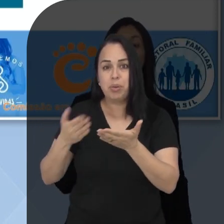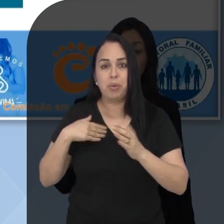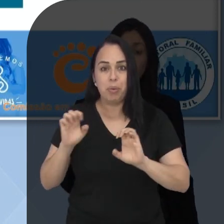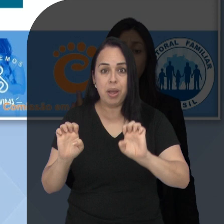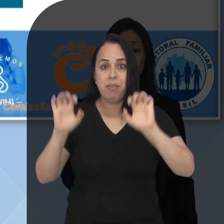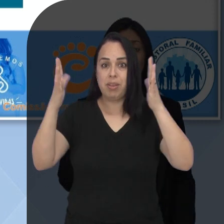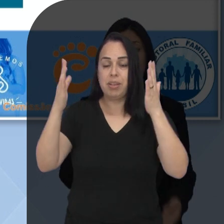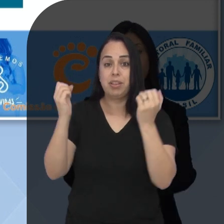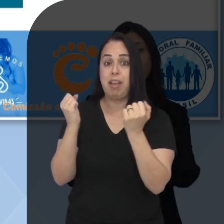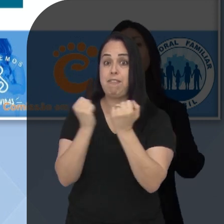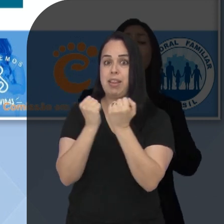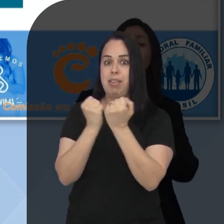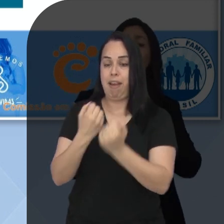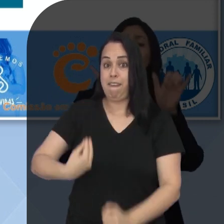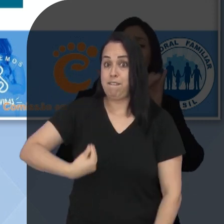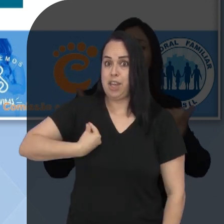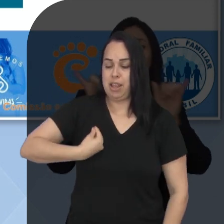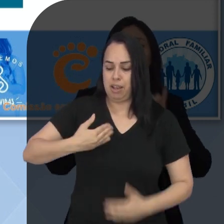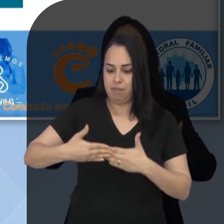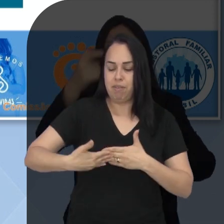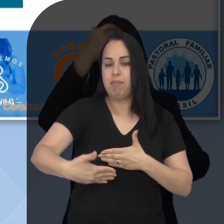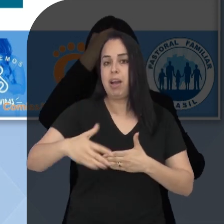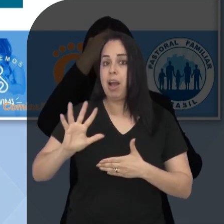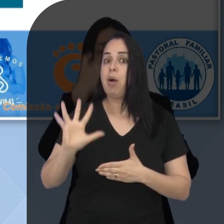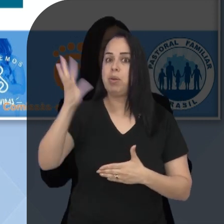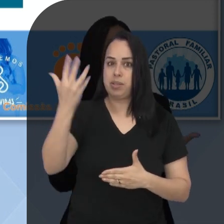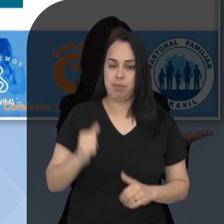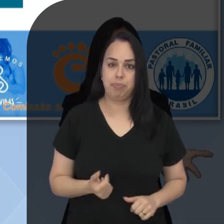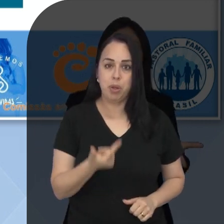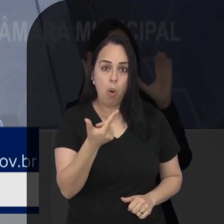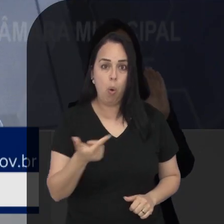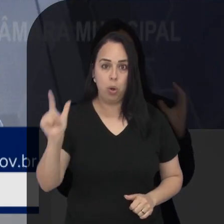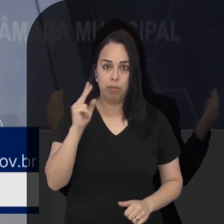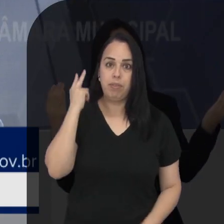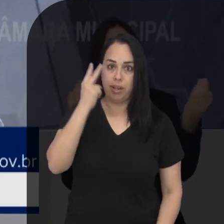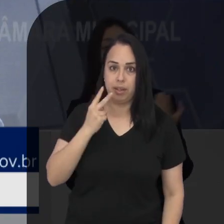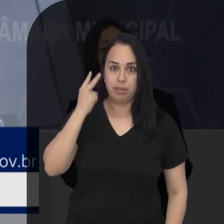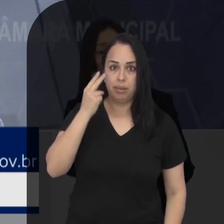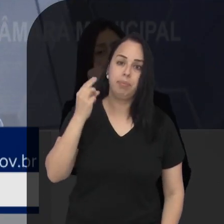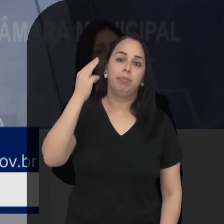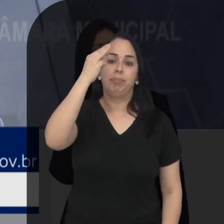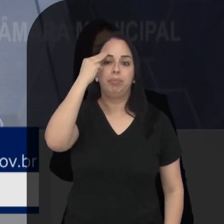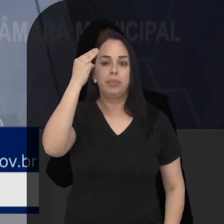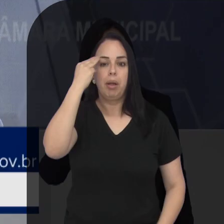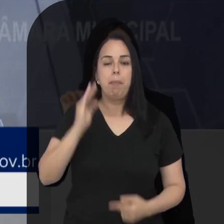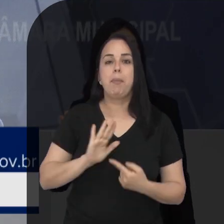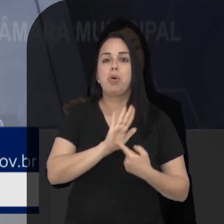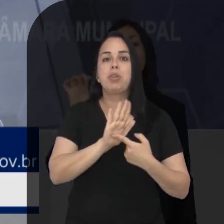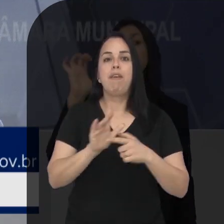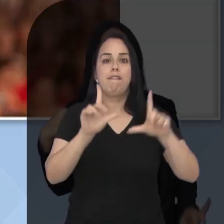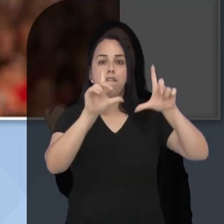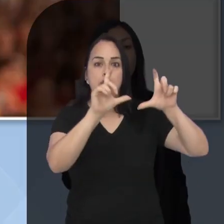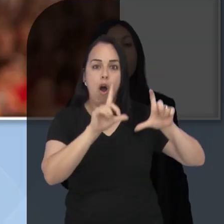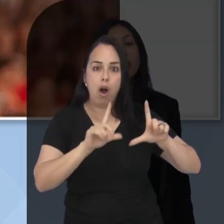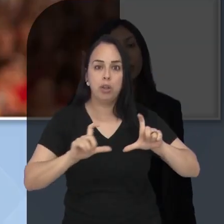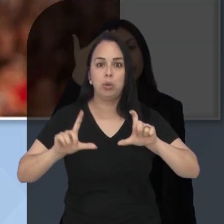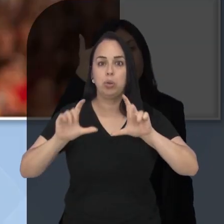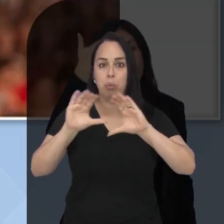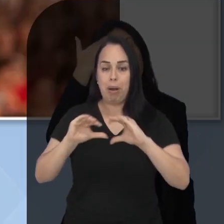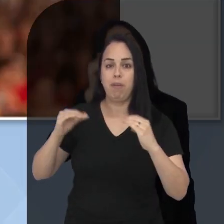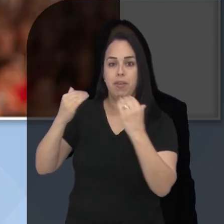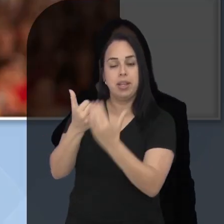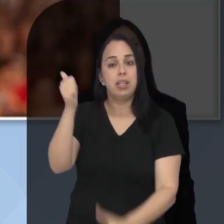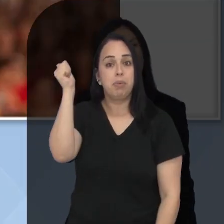parlamentares para um evento em defesa da vida que será realizado na cidade. Outro parlamentar, o vereador Marcelo Garcia, apresentou